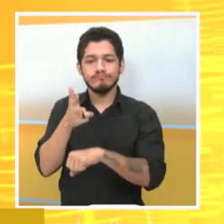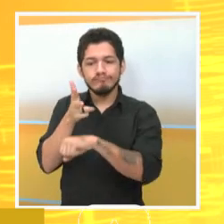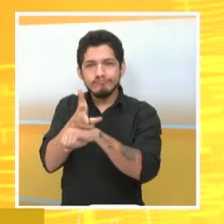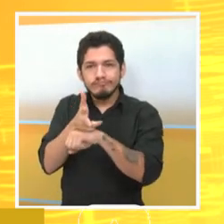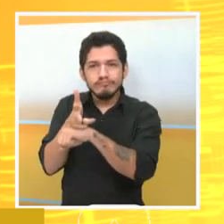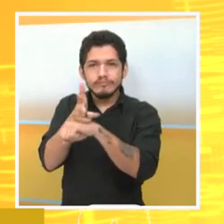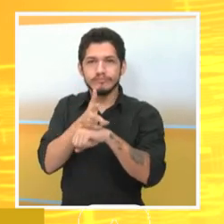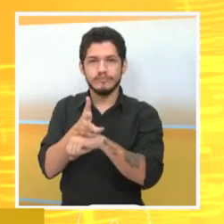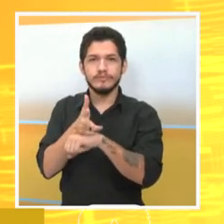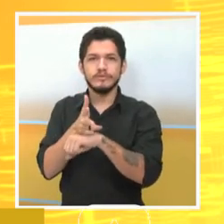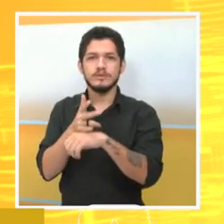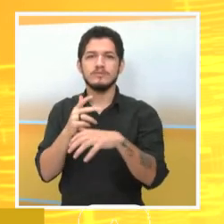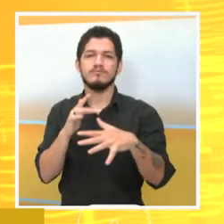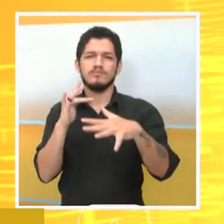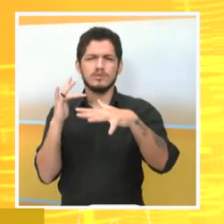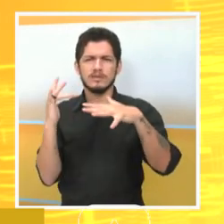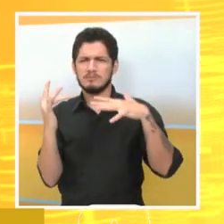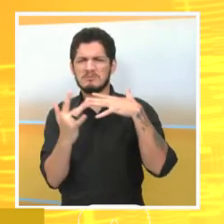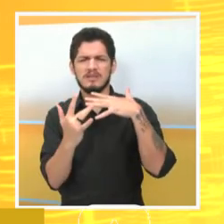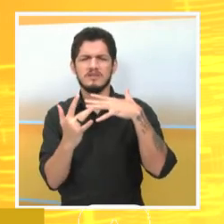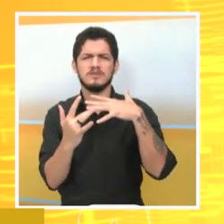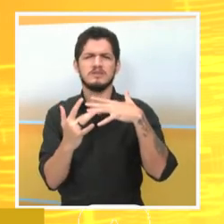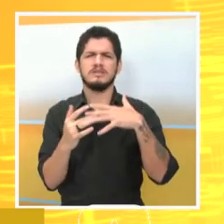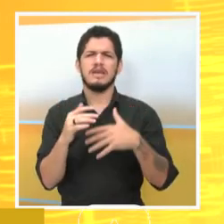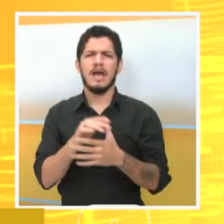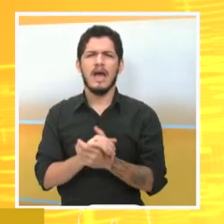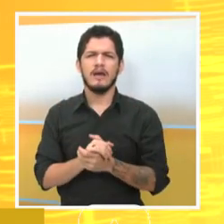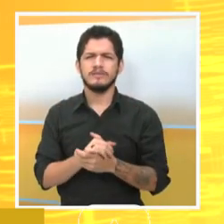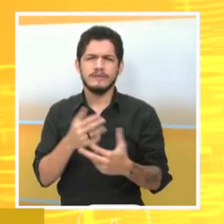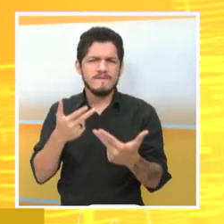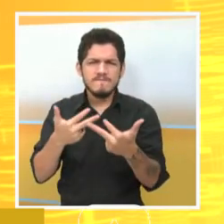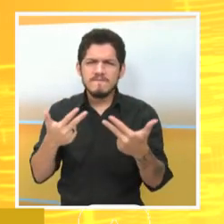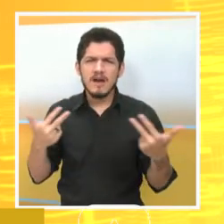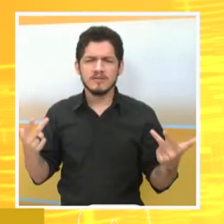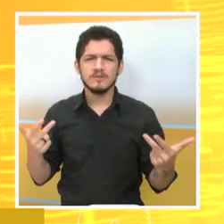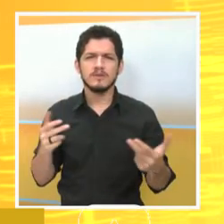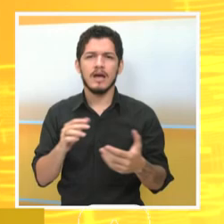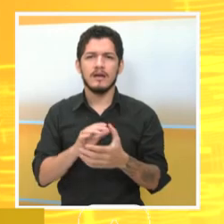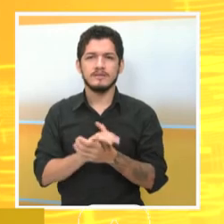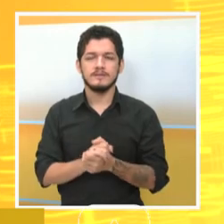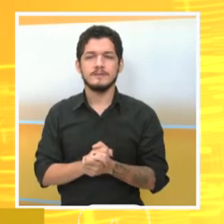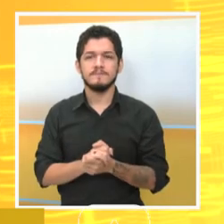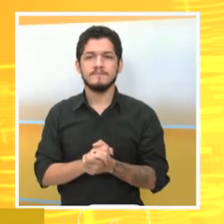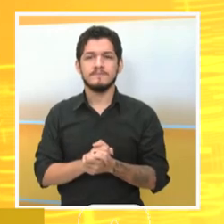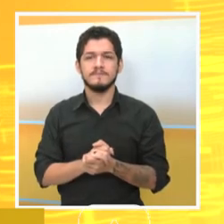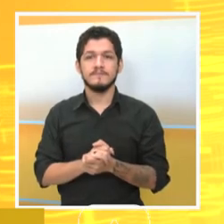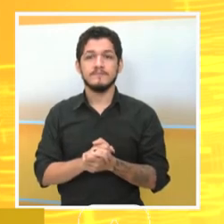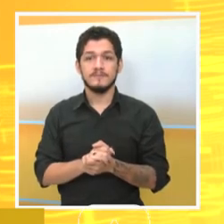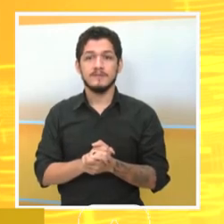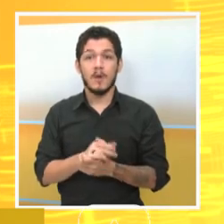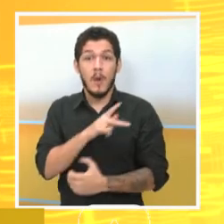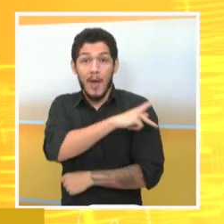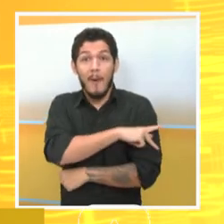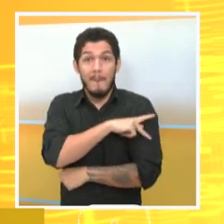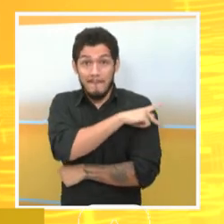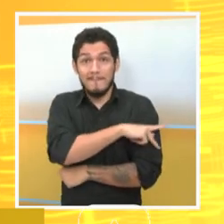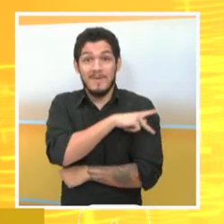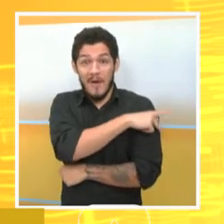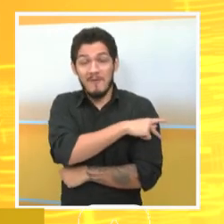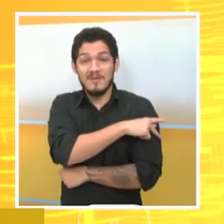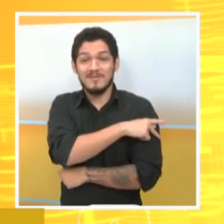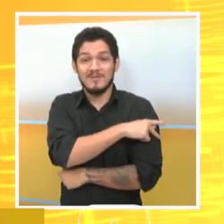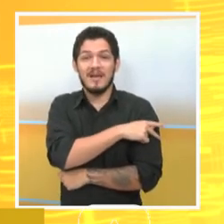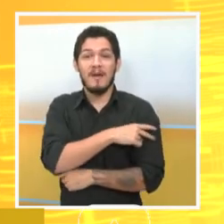nossas plataformas, no nosso Instagram e também no YouTube da TV Antena 10. Que maravilha, né? É o Piauí no ar fazendo essa prestação de